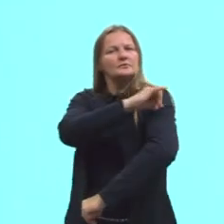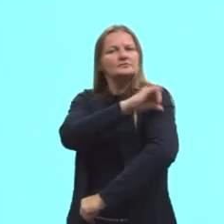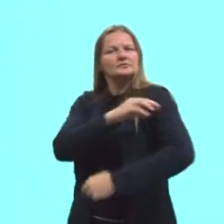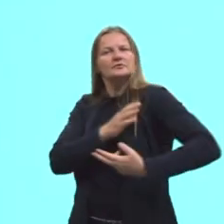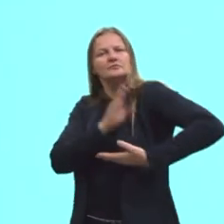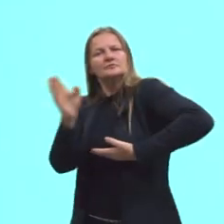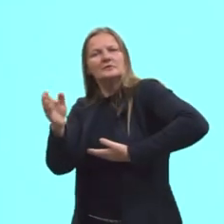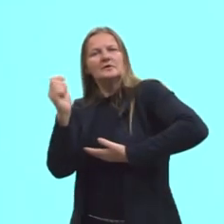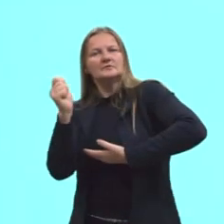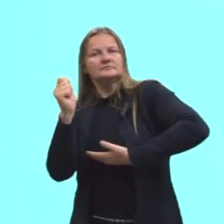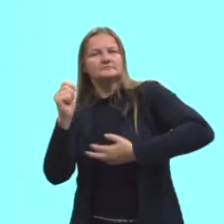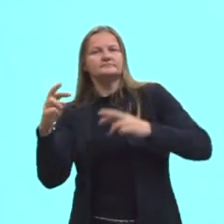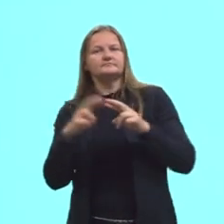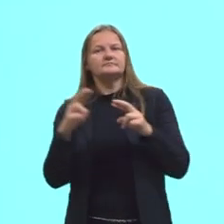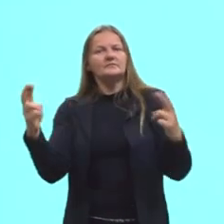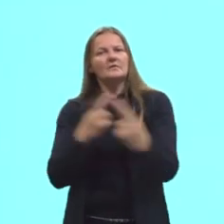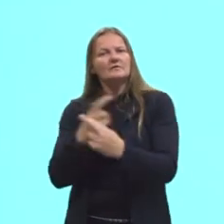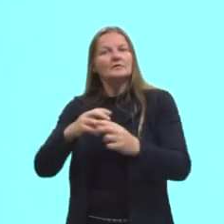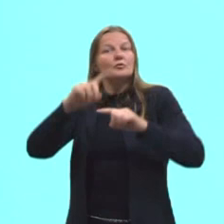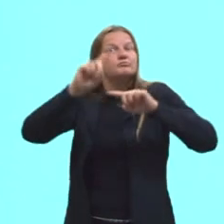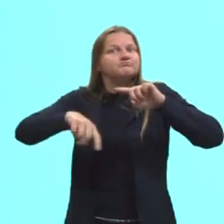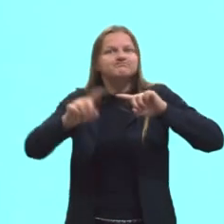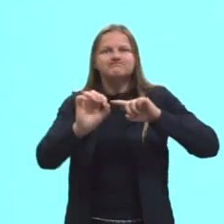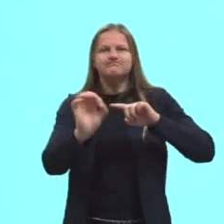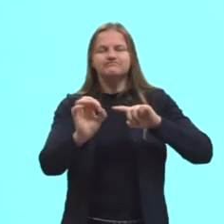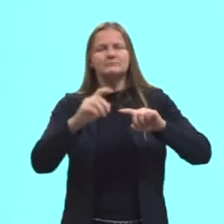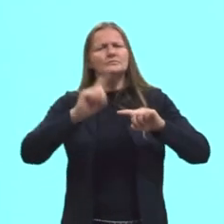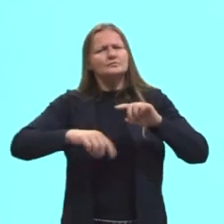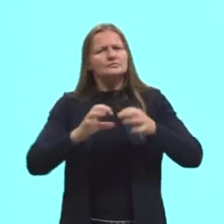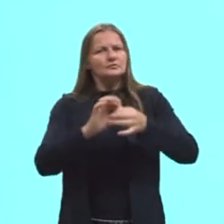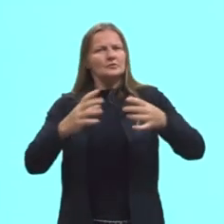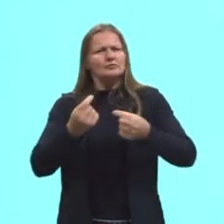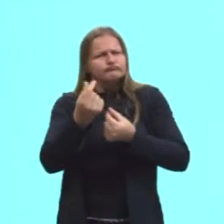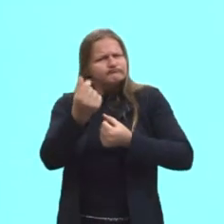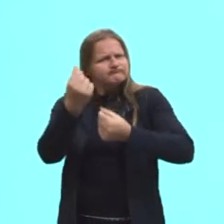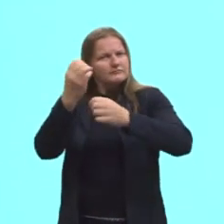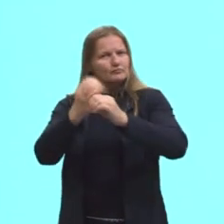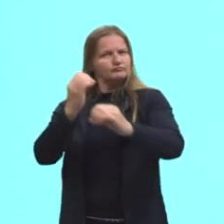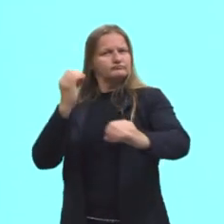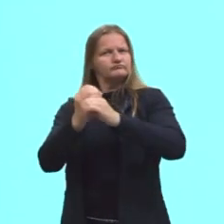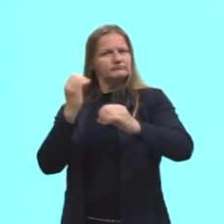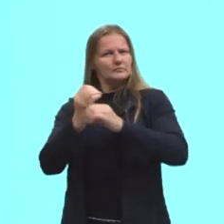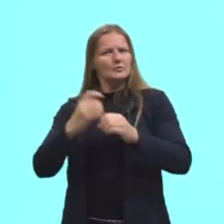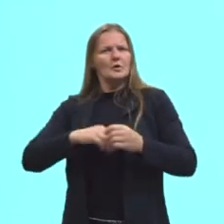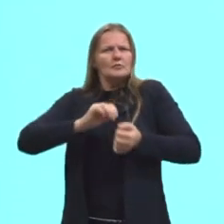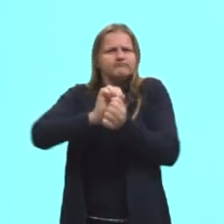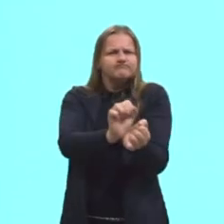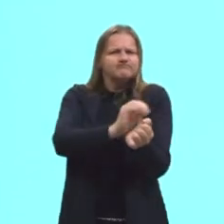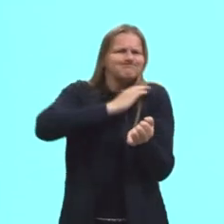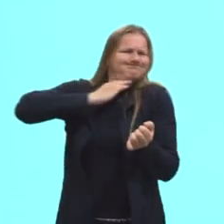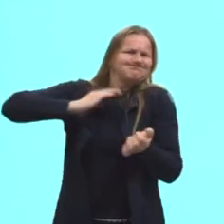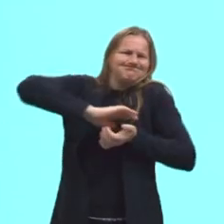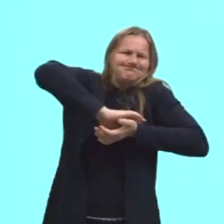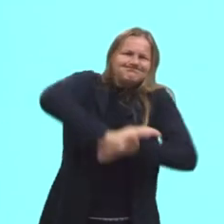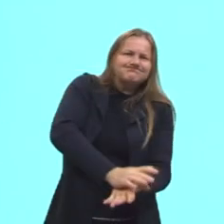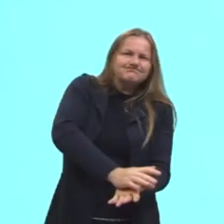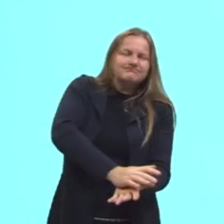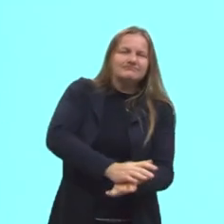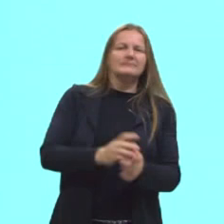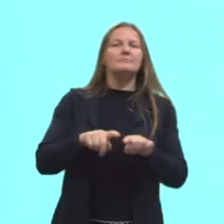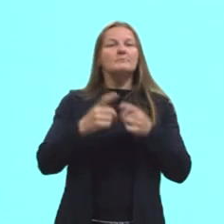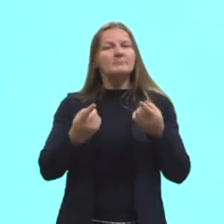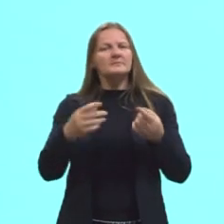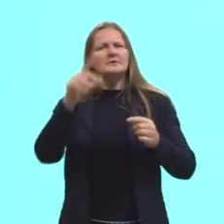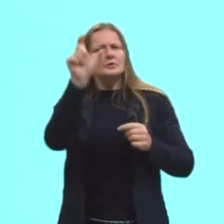Buenos Aires? Era um tráfico ilegal, que era muito lucrativo, gerava pena de morte e tudo mais, mas os caras, mesmo